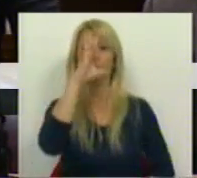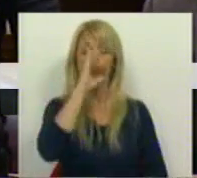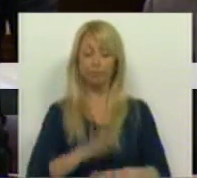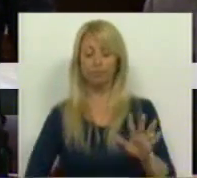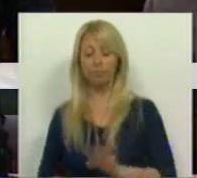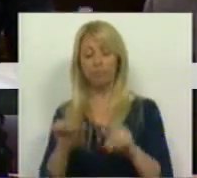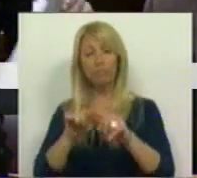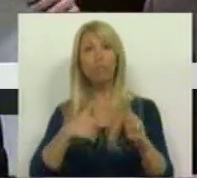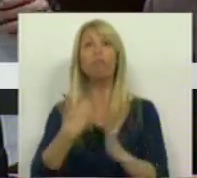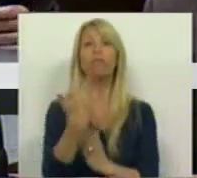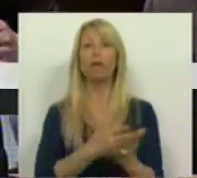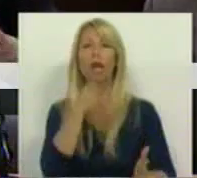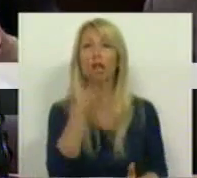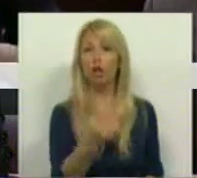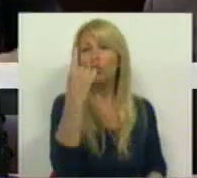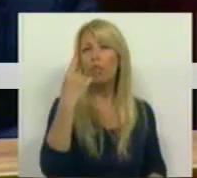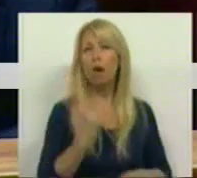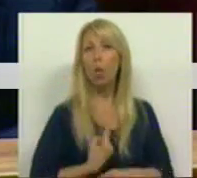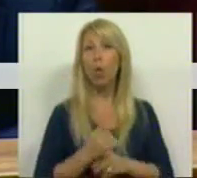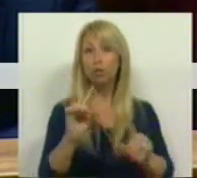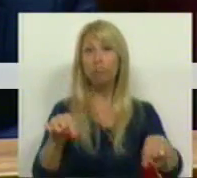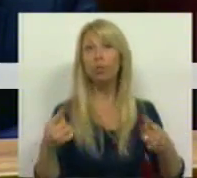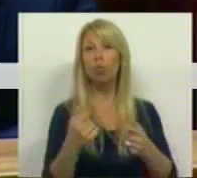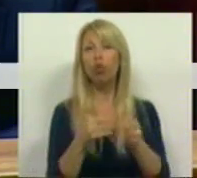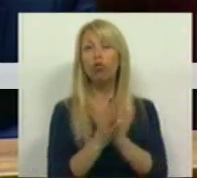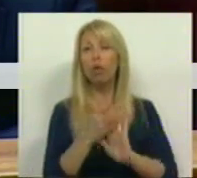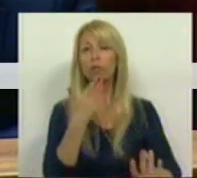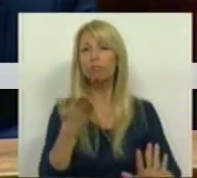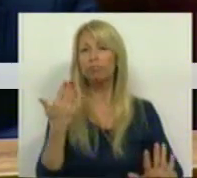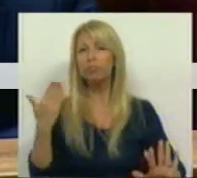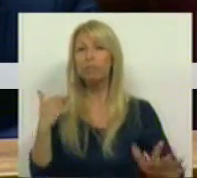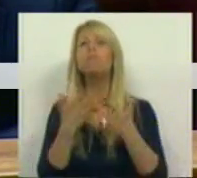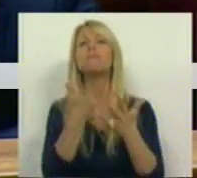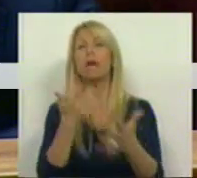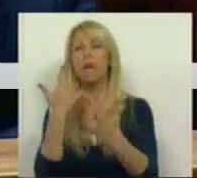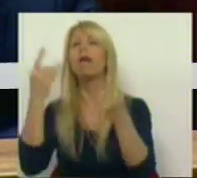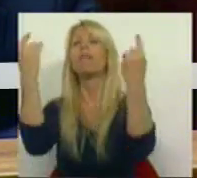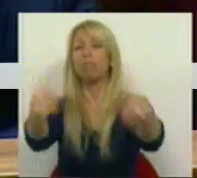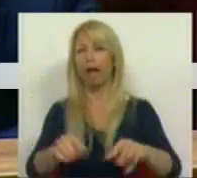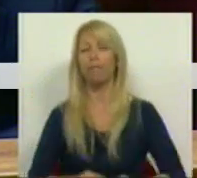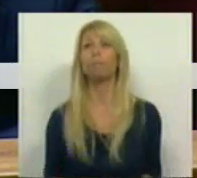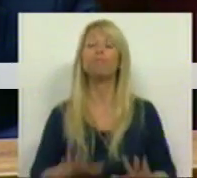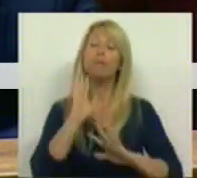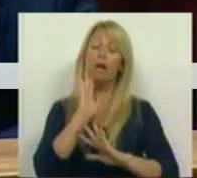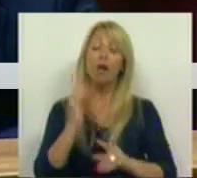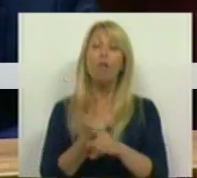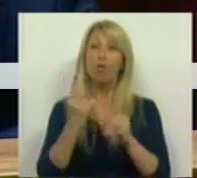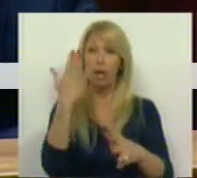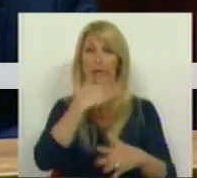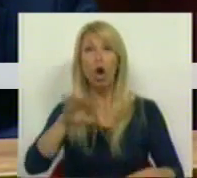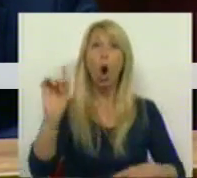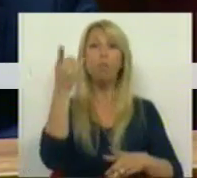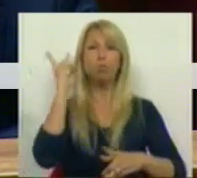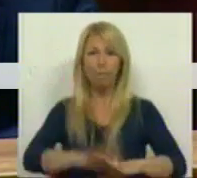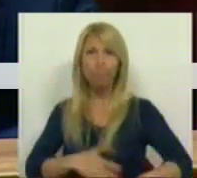este diploma diz uma coisa que depois é patente em todas as omissões que tem. É que parte do princípio que se reforçarmos uma suposta